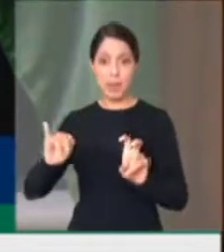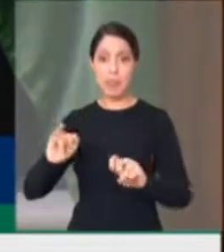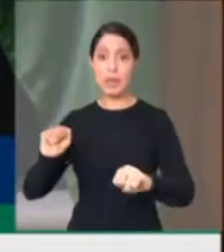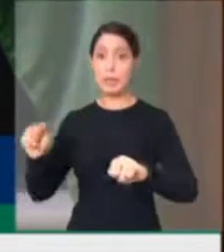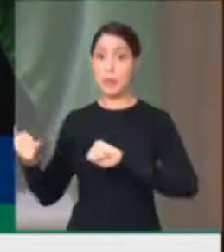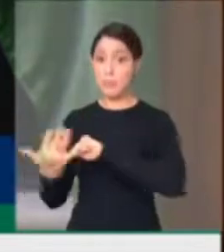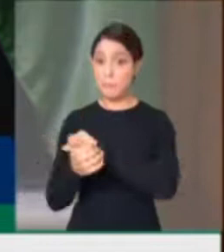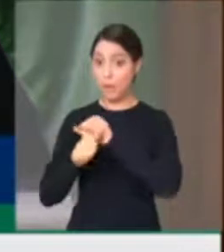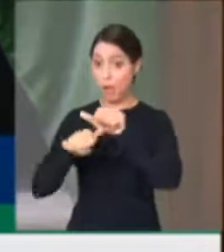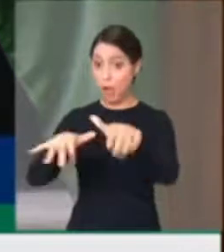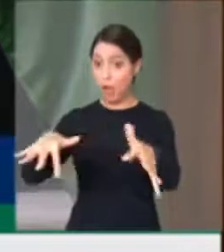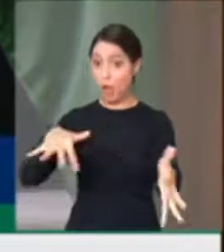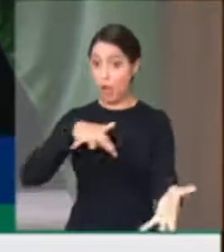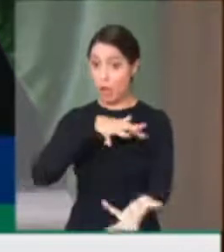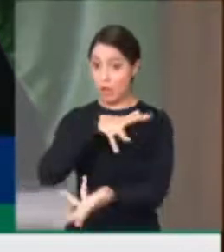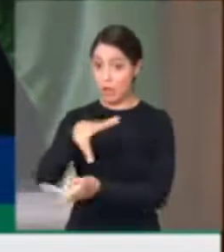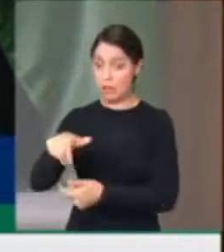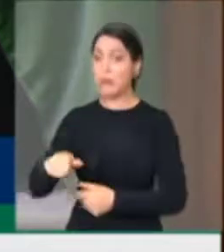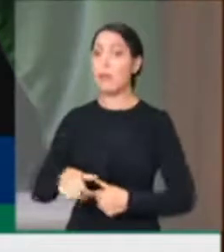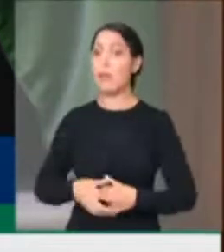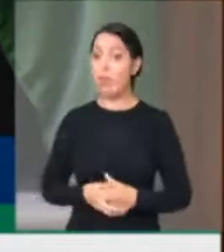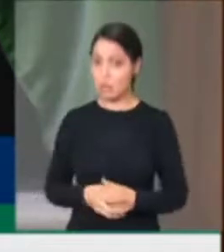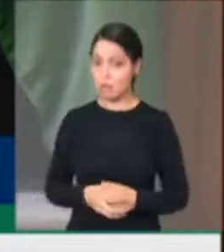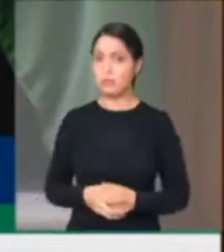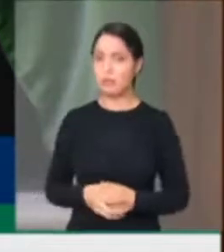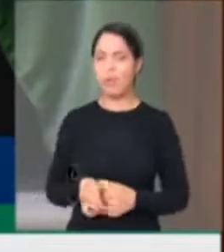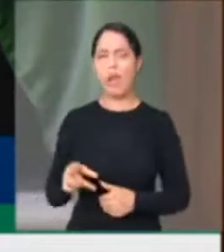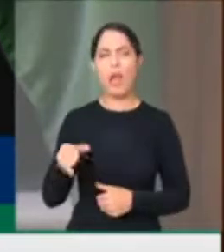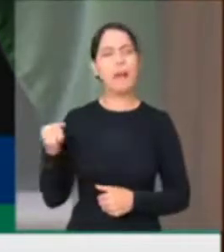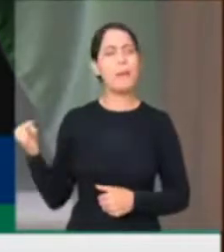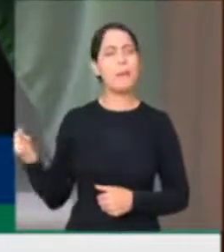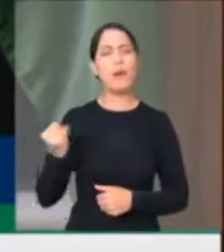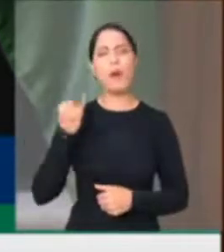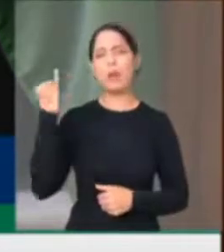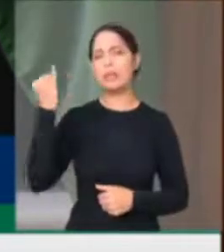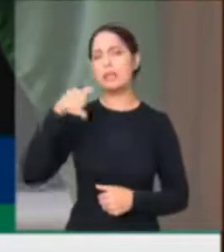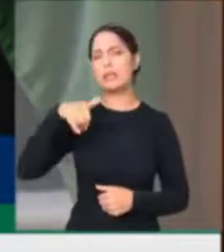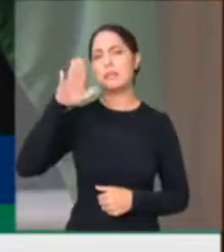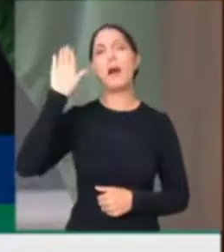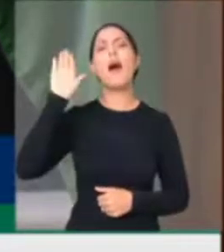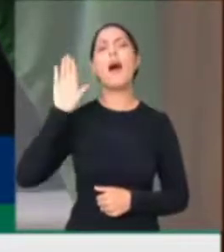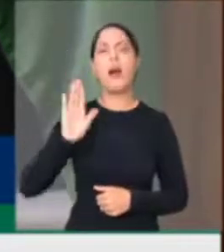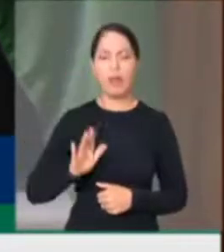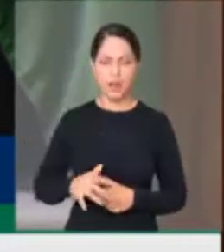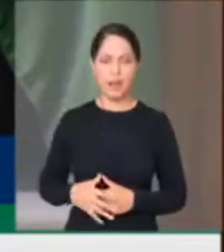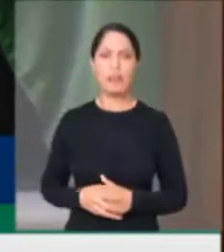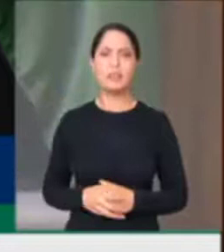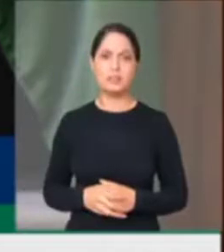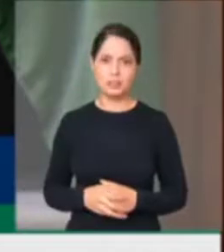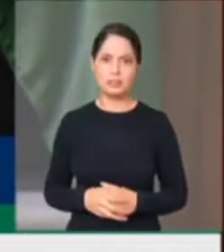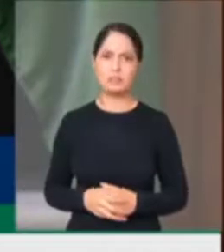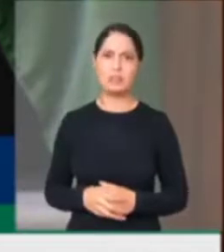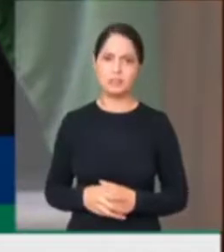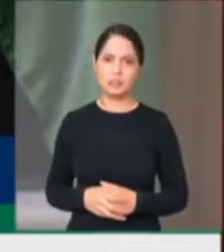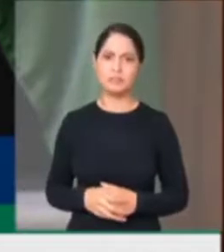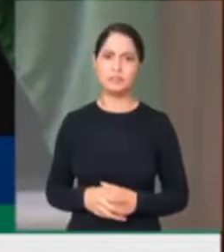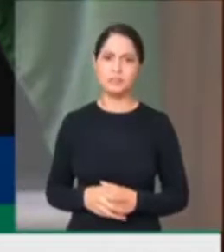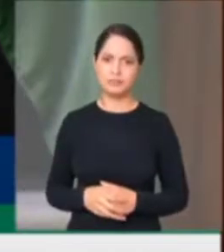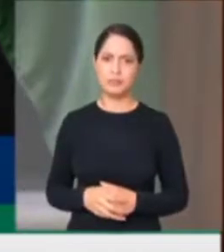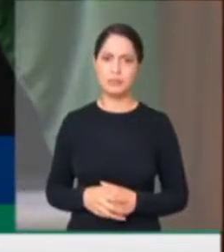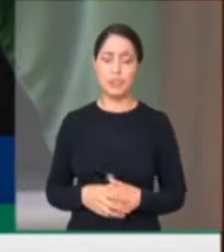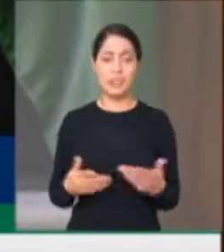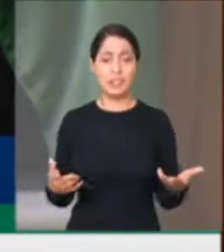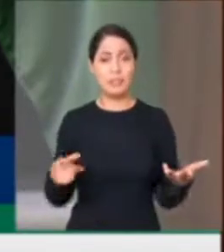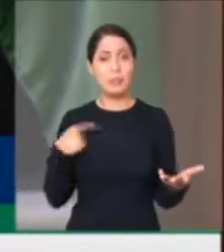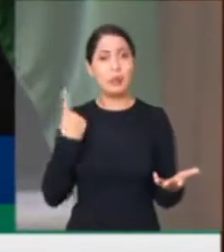tem uma importância fundamental para que a gente possa saber quais